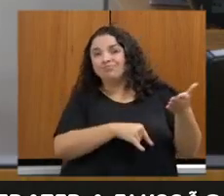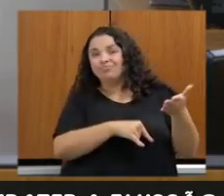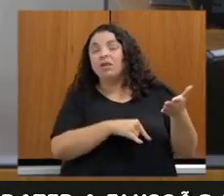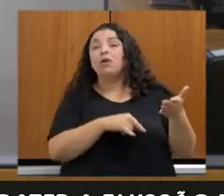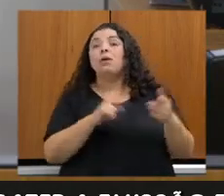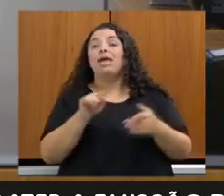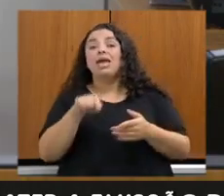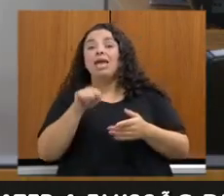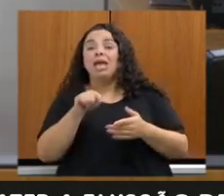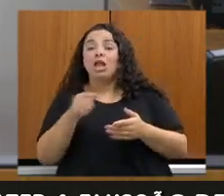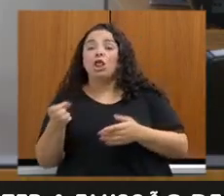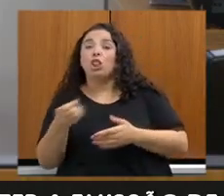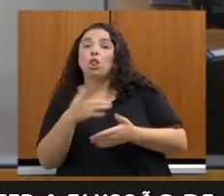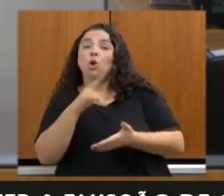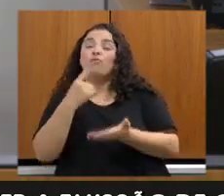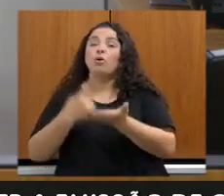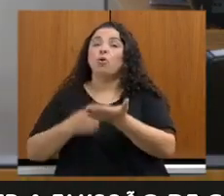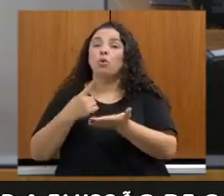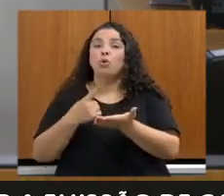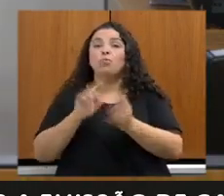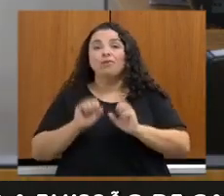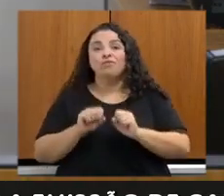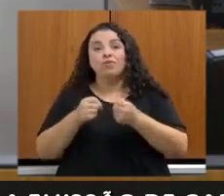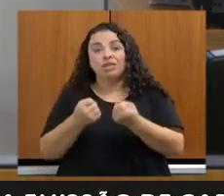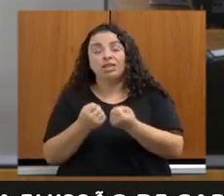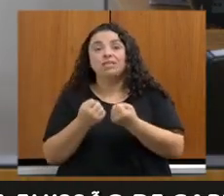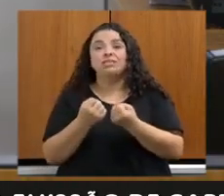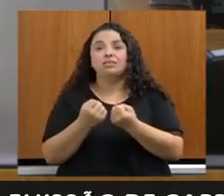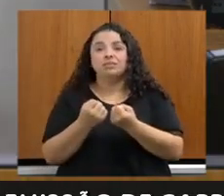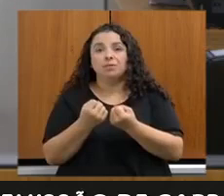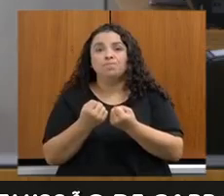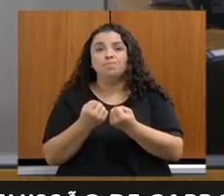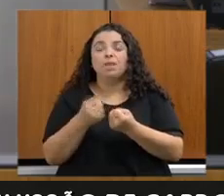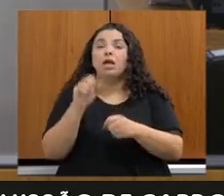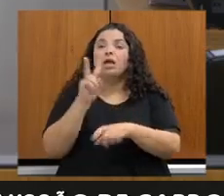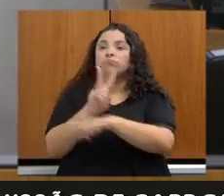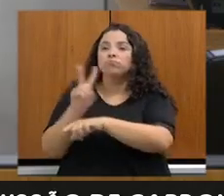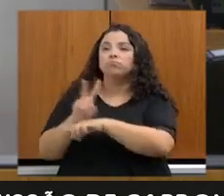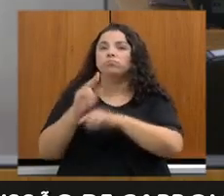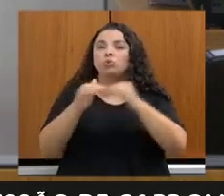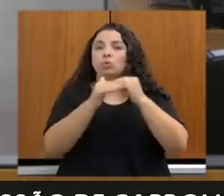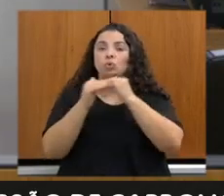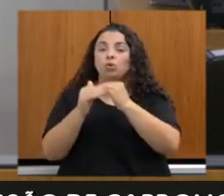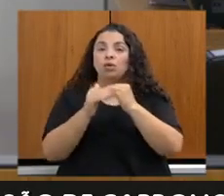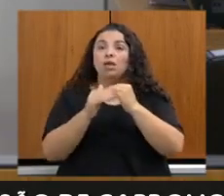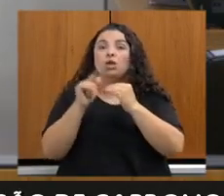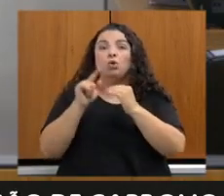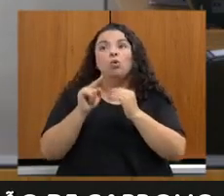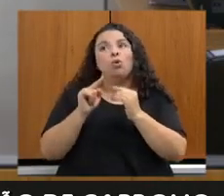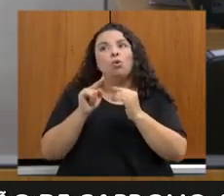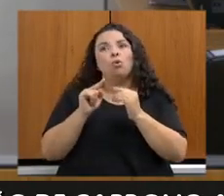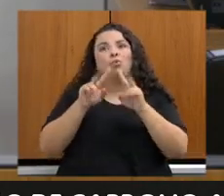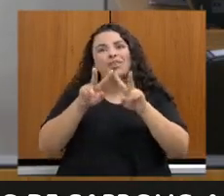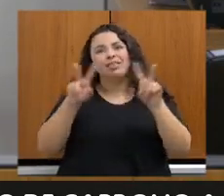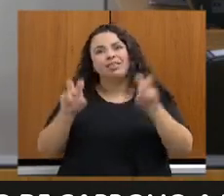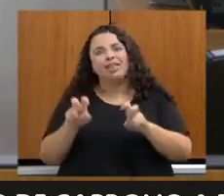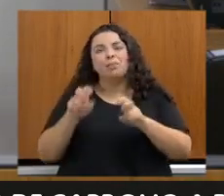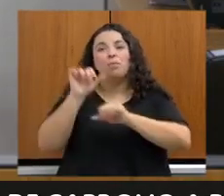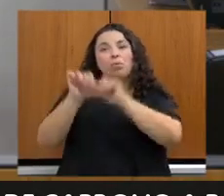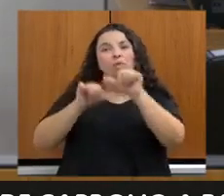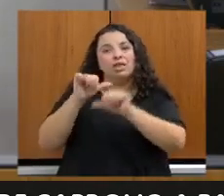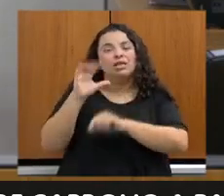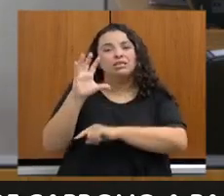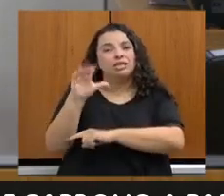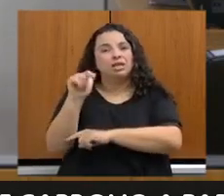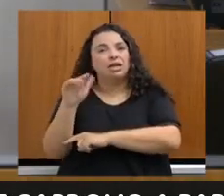global à ameaça da mudança climática por meio da manutenção da temperatura global em até 2 graus Celsius, acima dos níveis